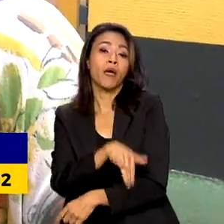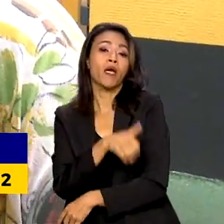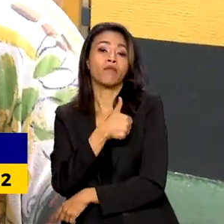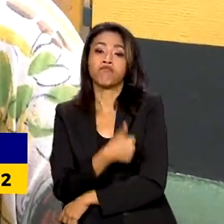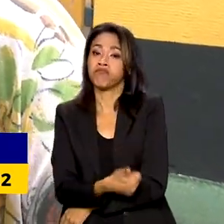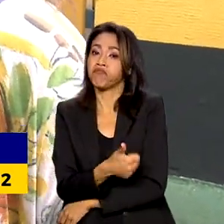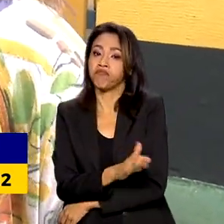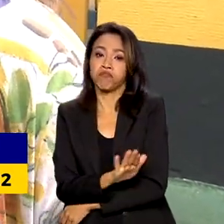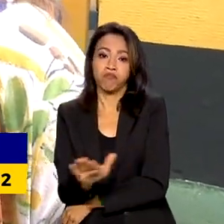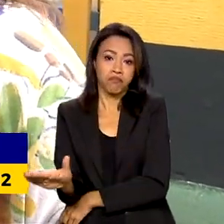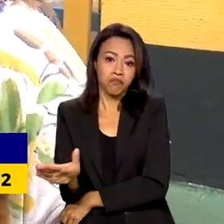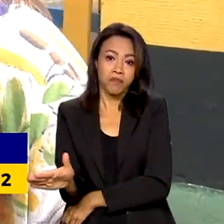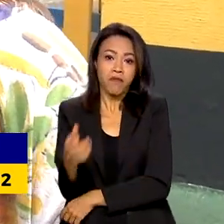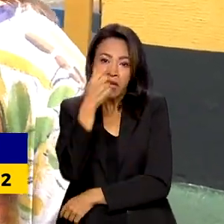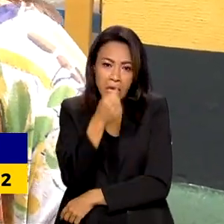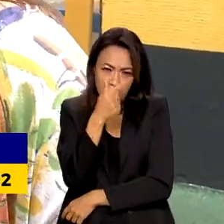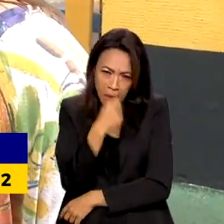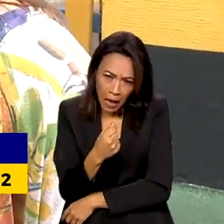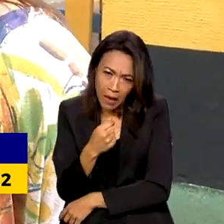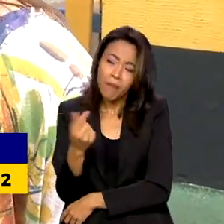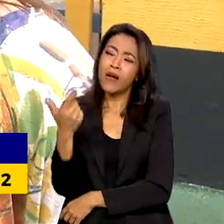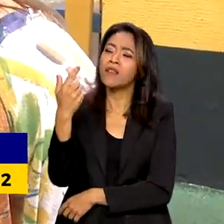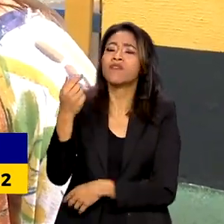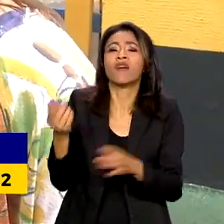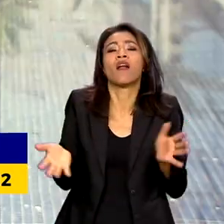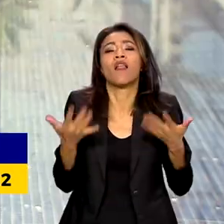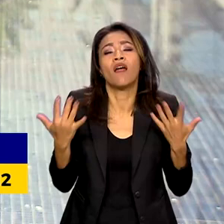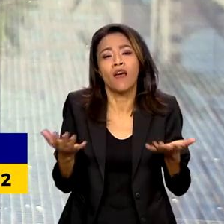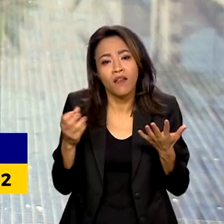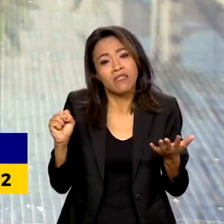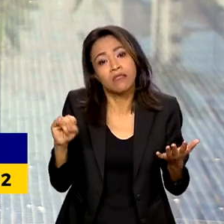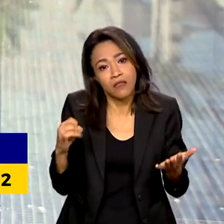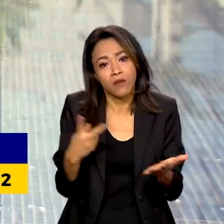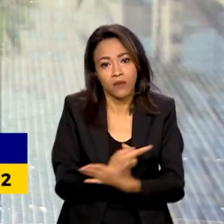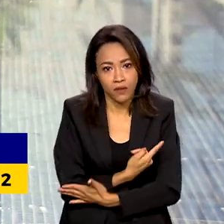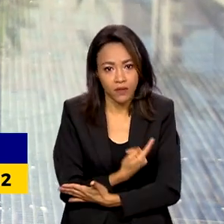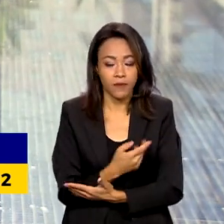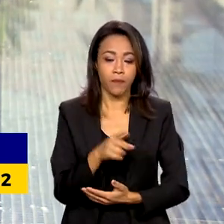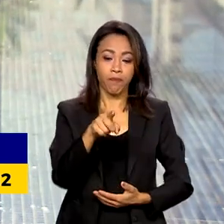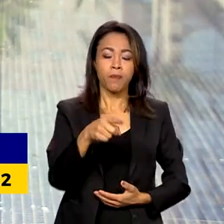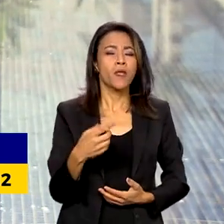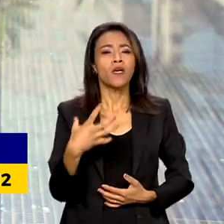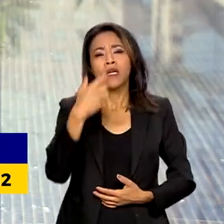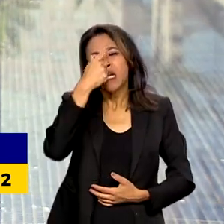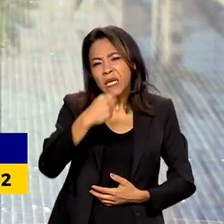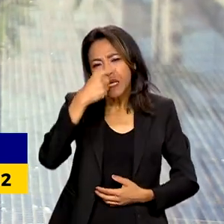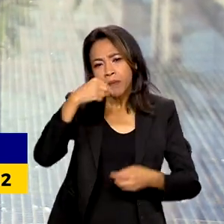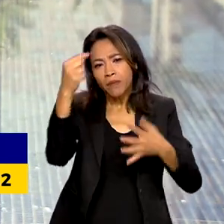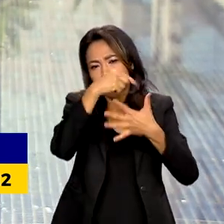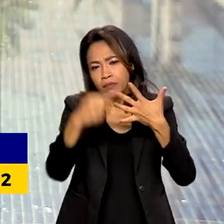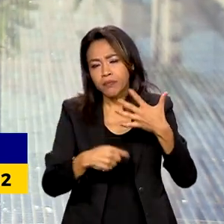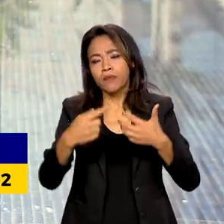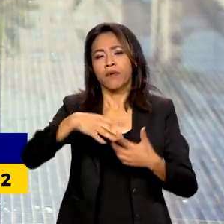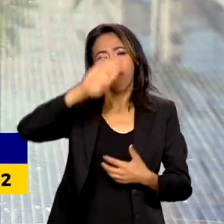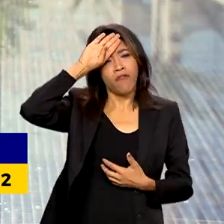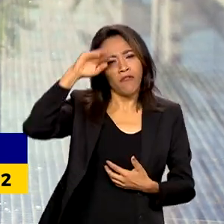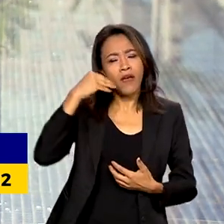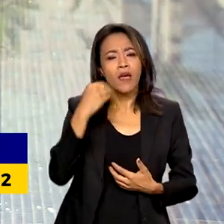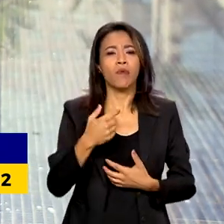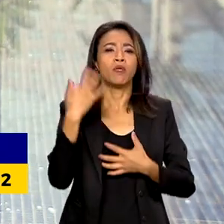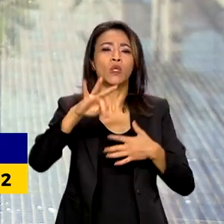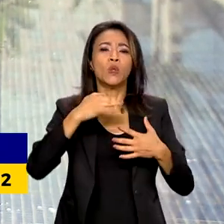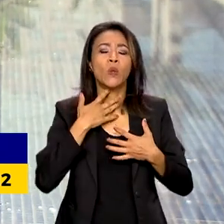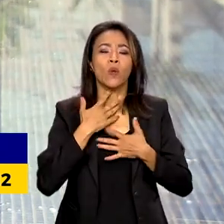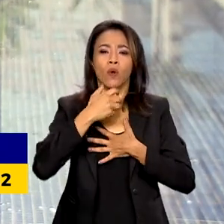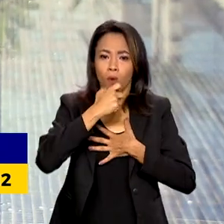Não necessariamente não vai ter que gripar, mas se vier, que venha de uma forma mais leve. Os principais sintomas da gripe são febre, dor de garganta, tosse,